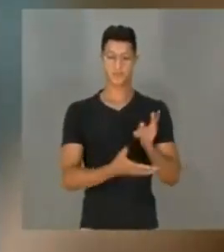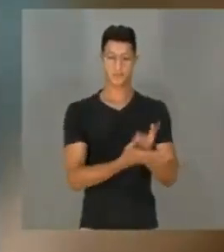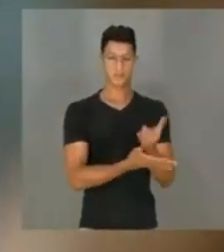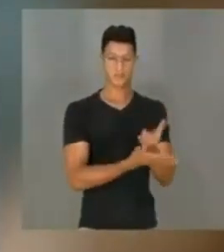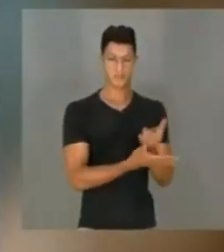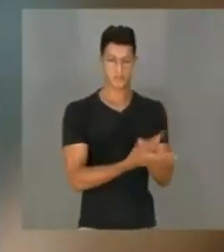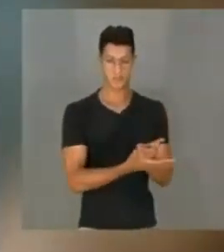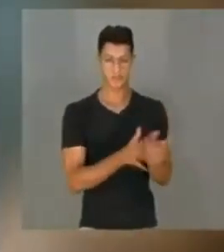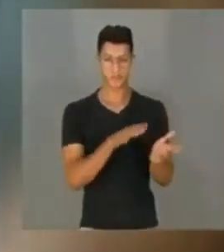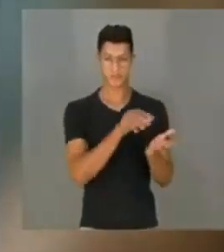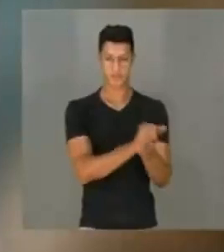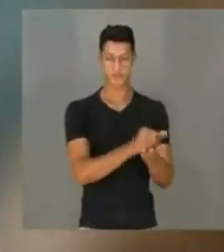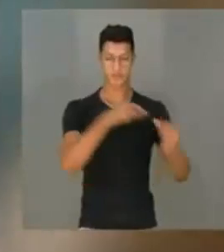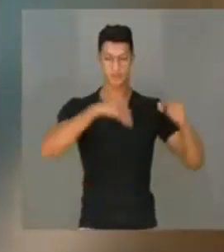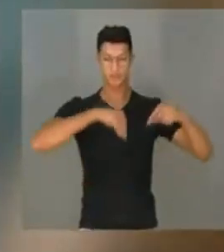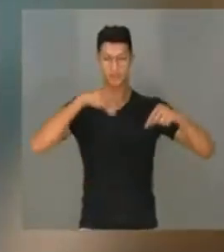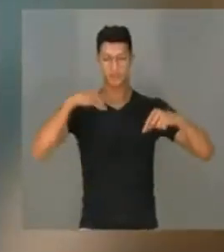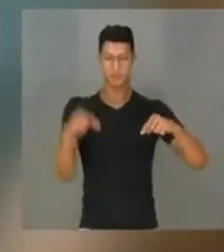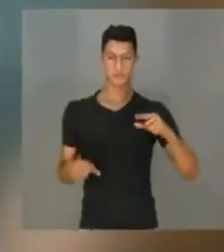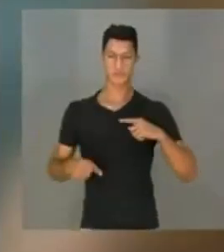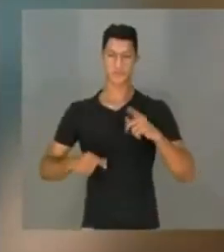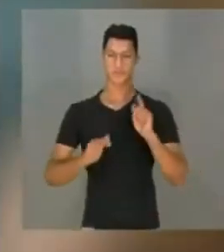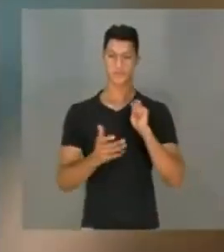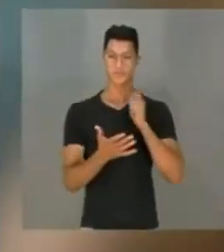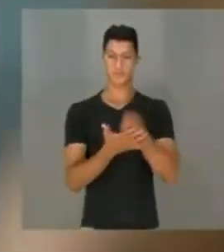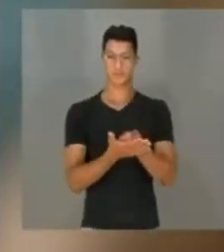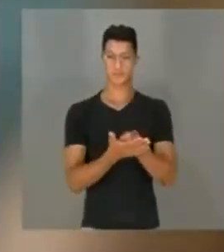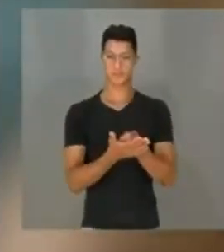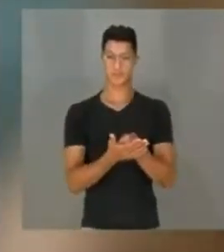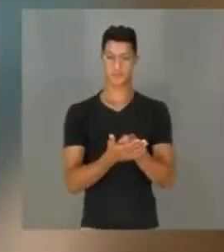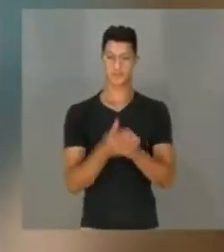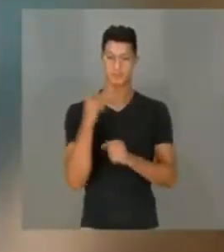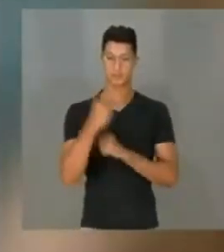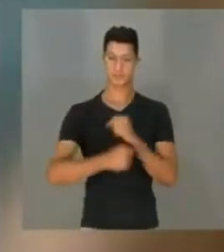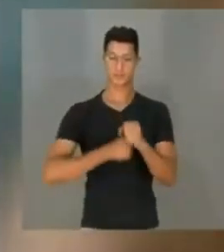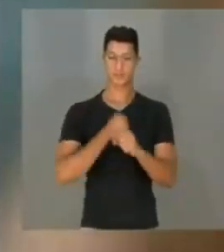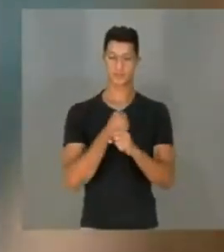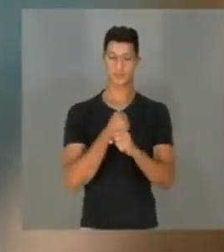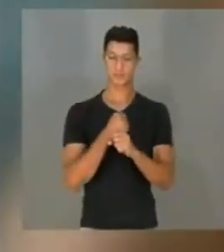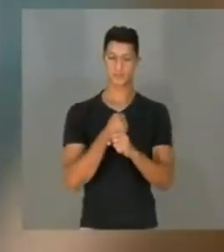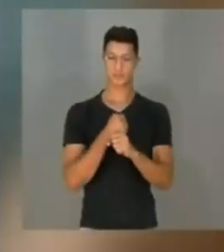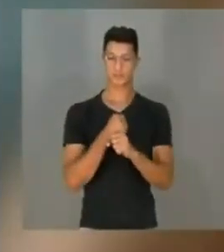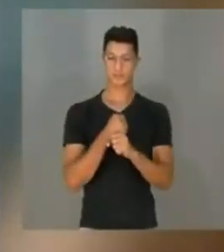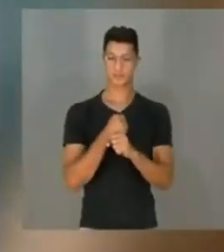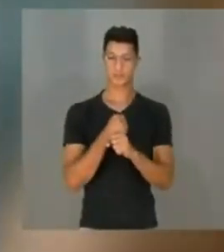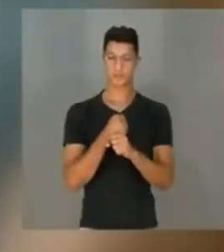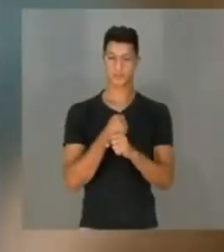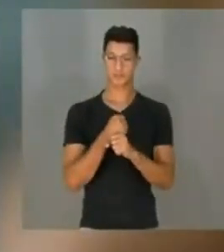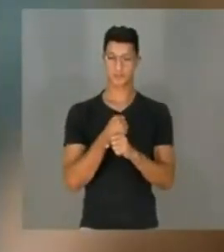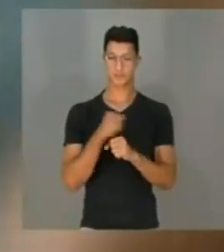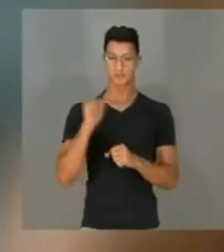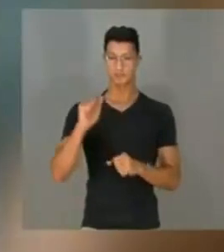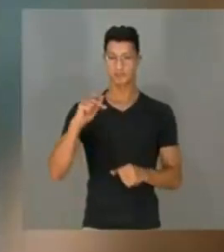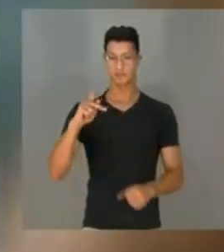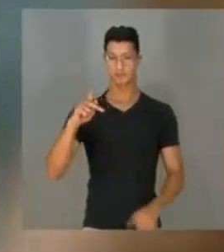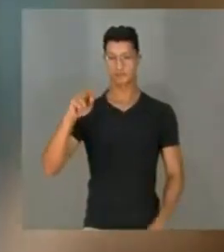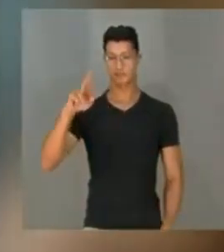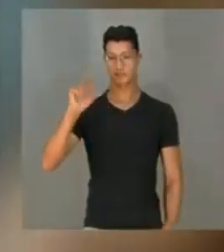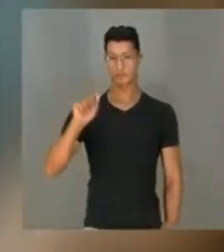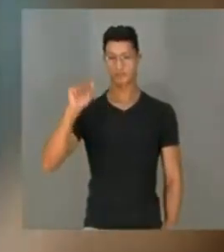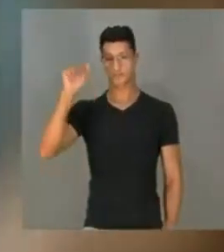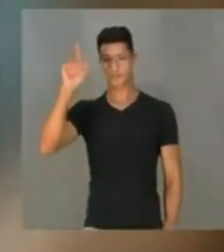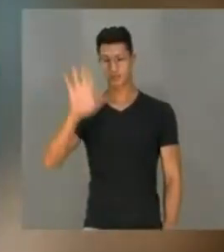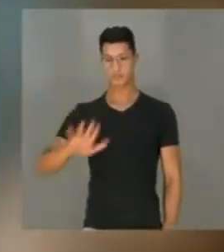o registro de acupunturista, paga-se uma taxa anual à APRA, que é a